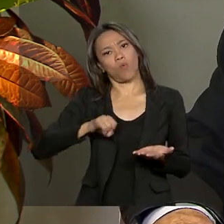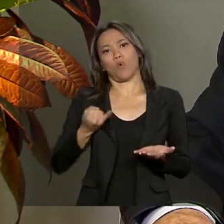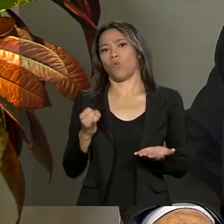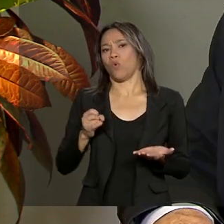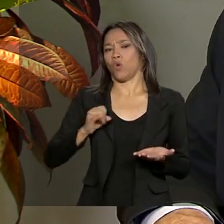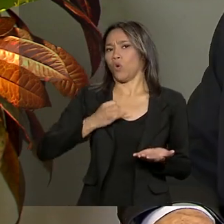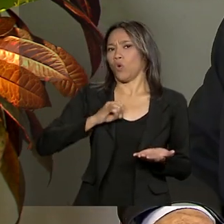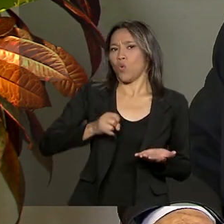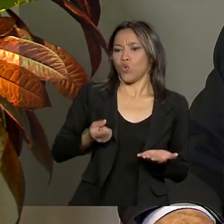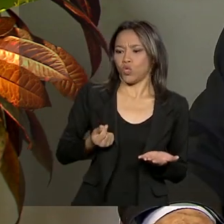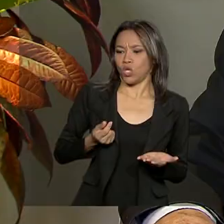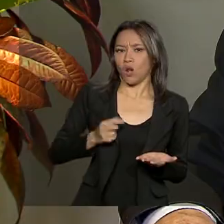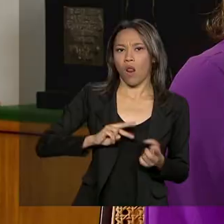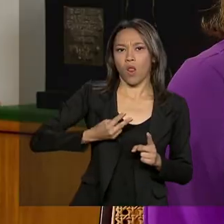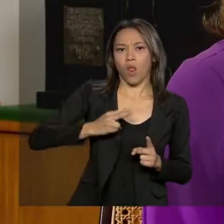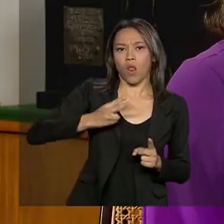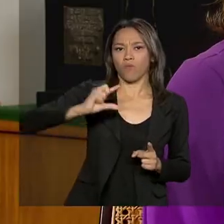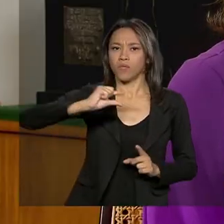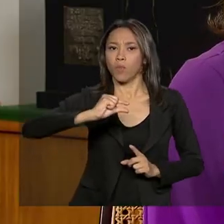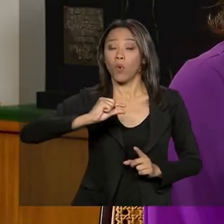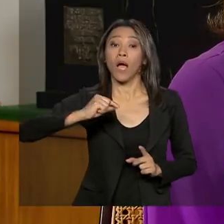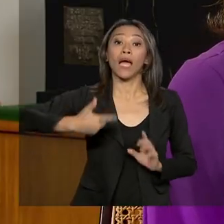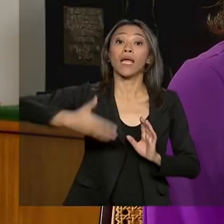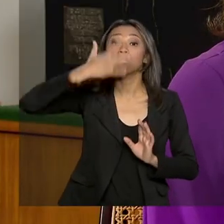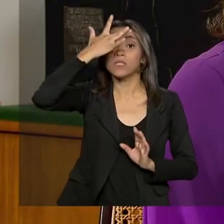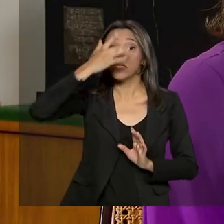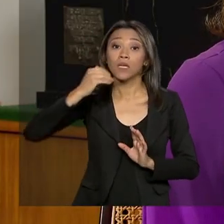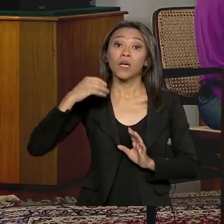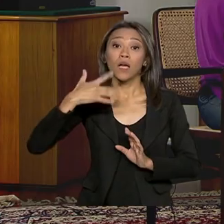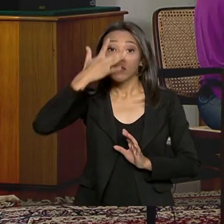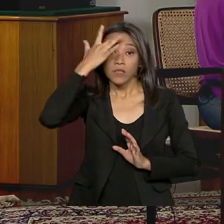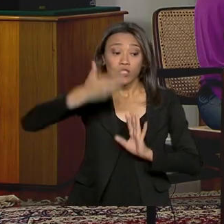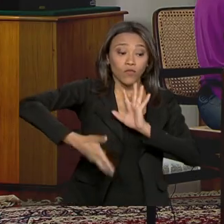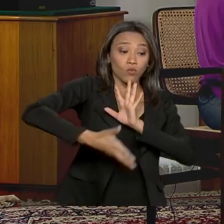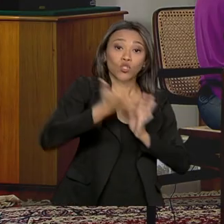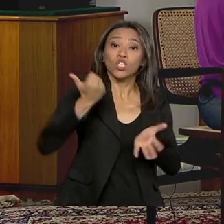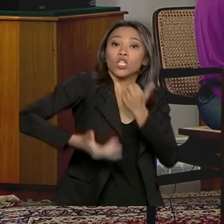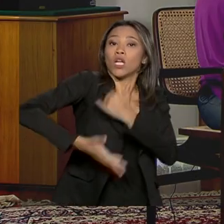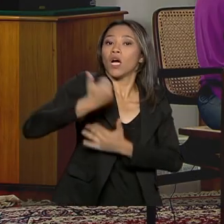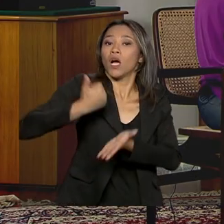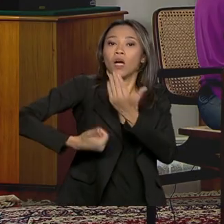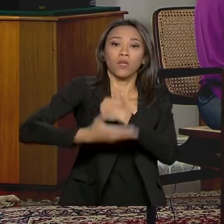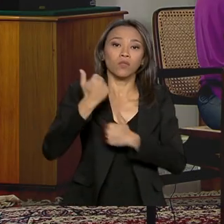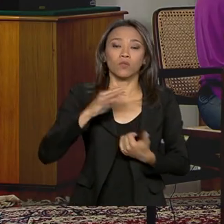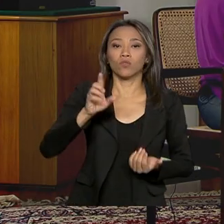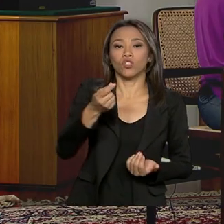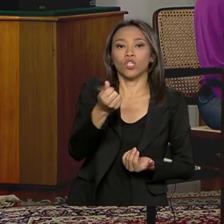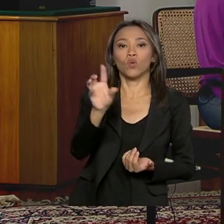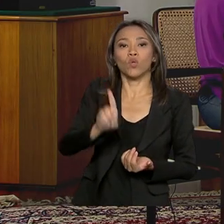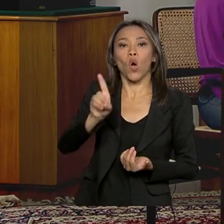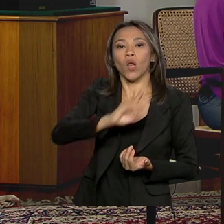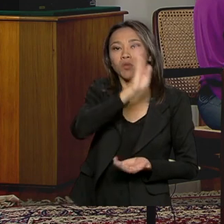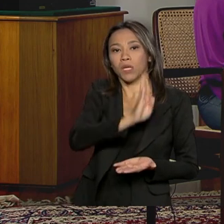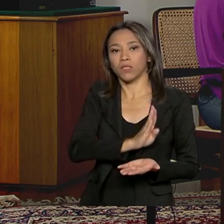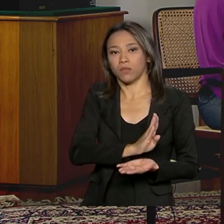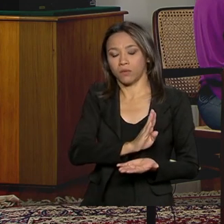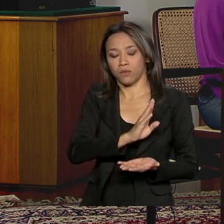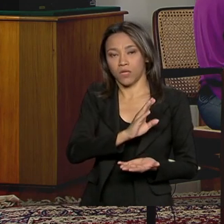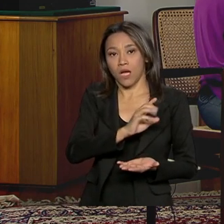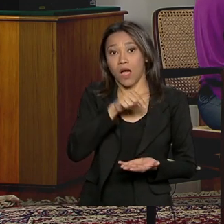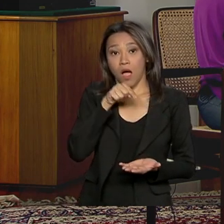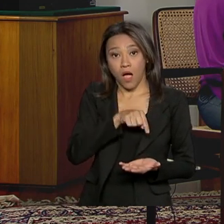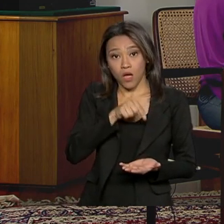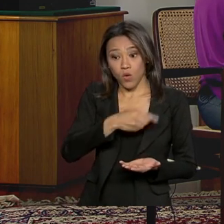Então, houve uma retirada de dólar. Isso estava previsto. Então, qualquer retirada de dólar, aí o dinheiro, o